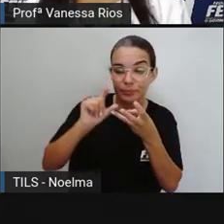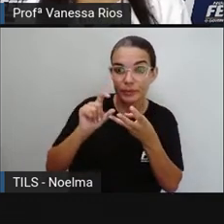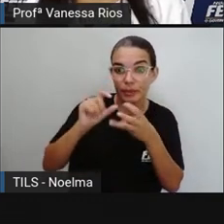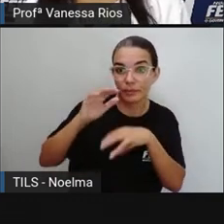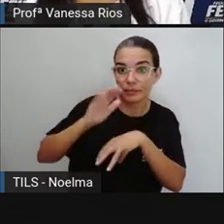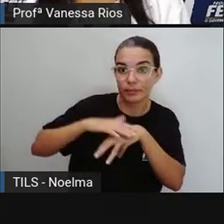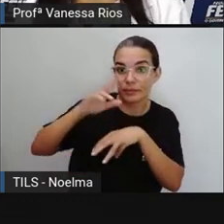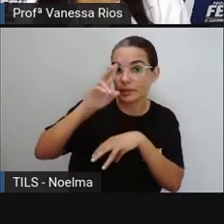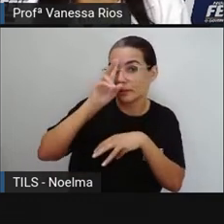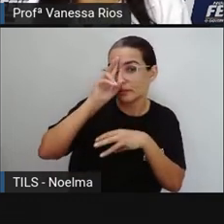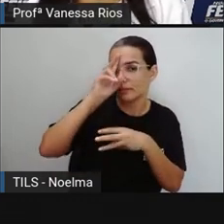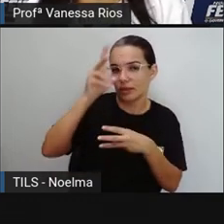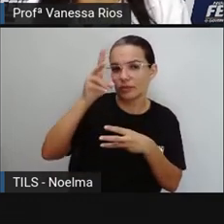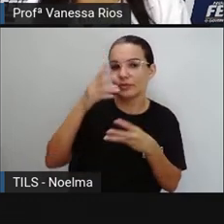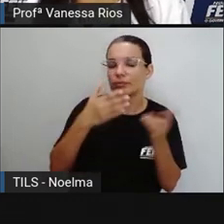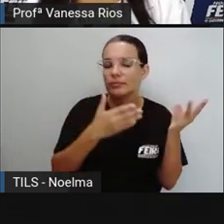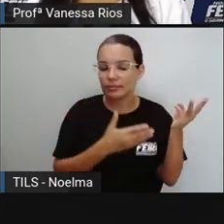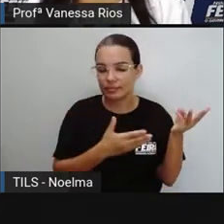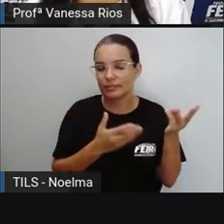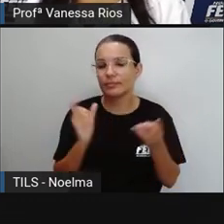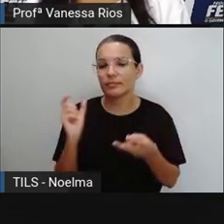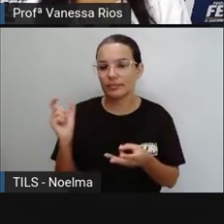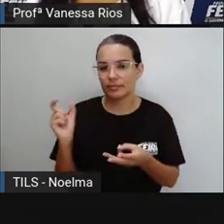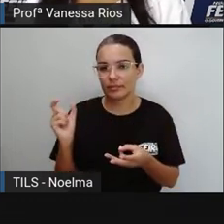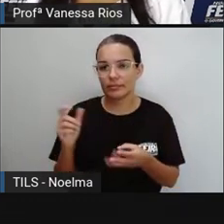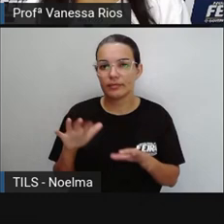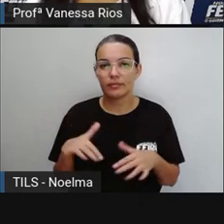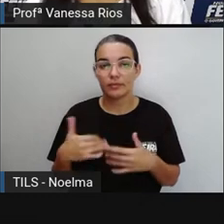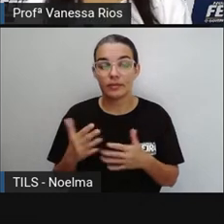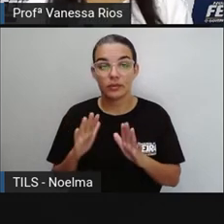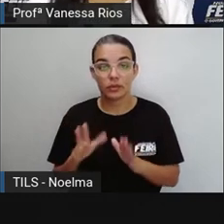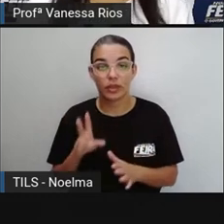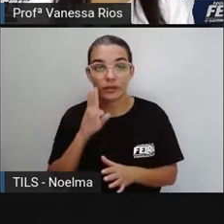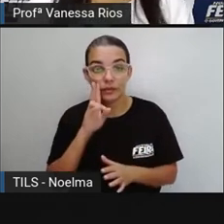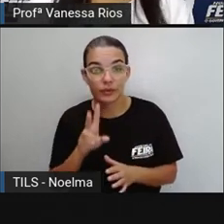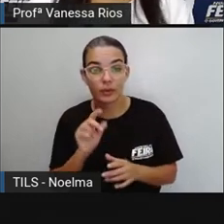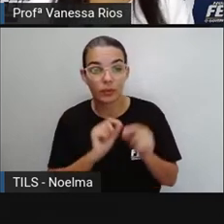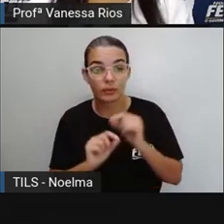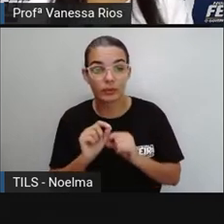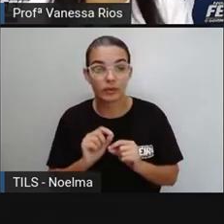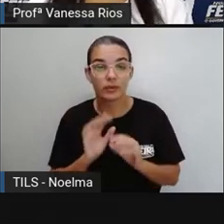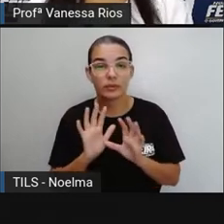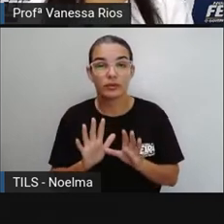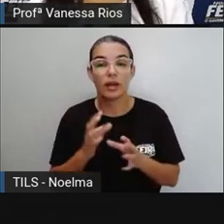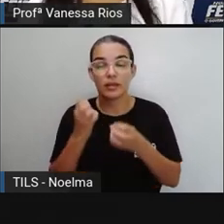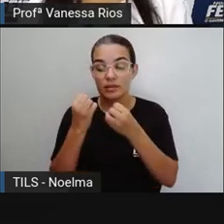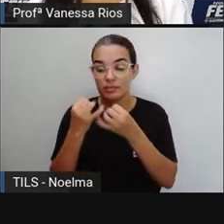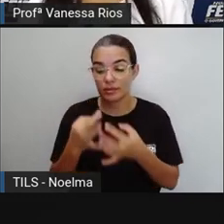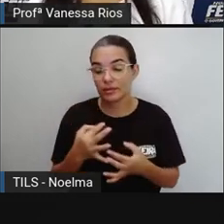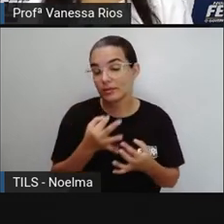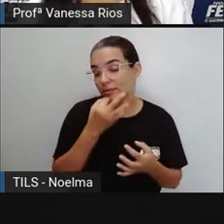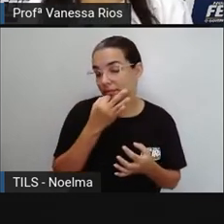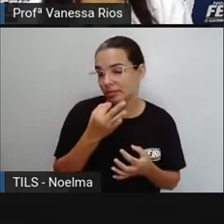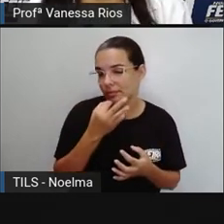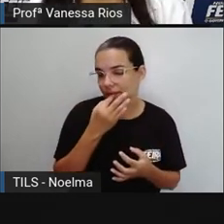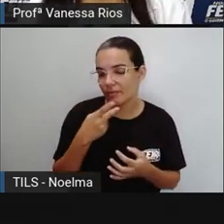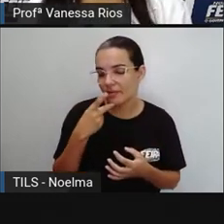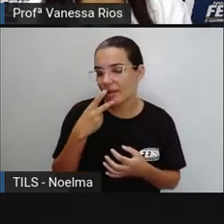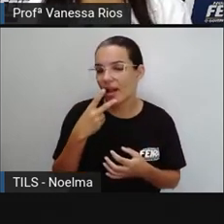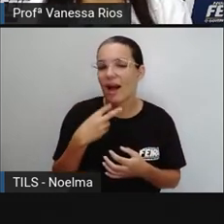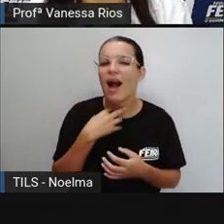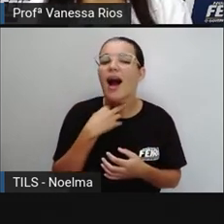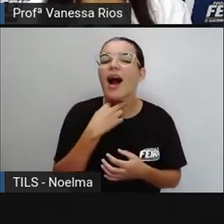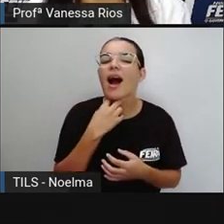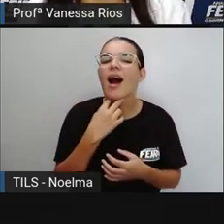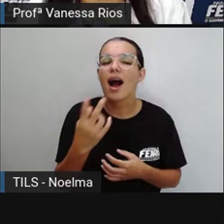túnicas, né? Dessas palavras. Então, a gente pode usar a dica que a Prodeu, não é? Que é falar a palavra como se